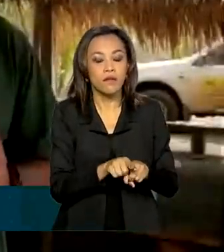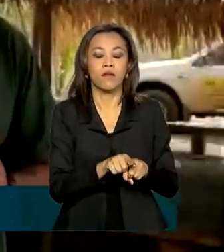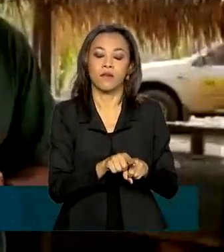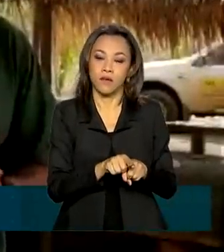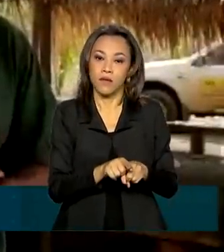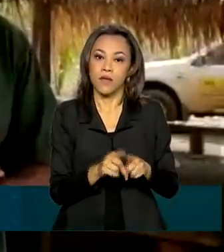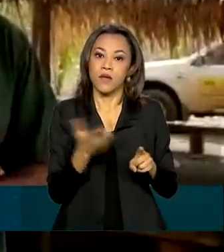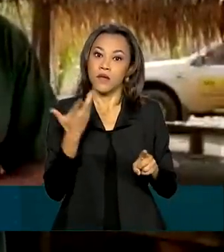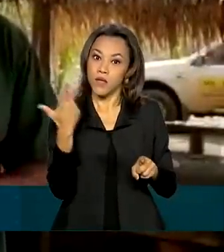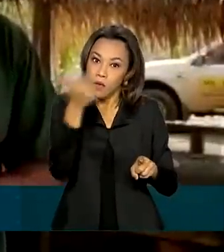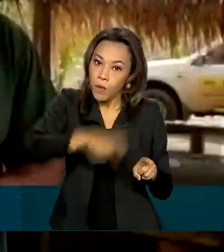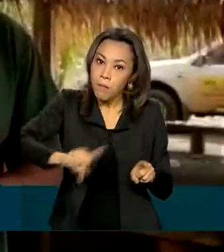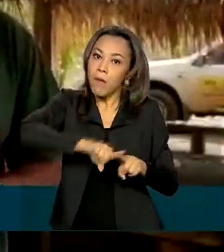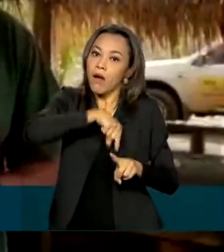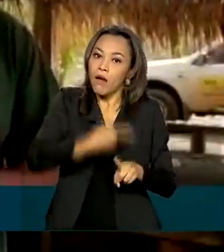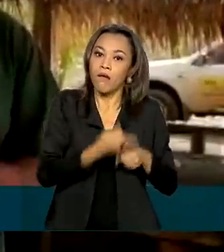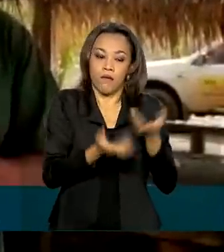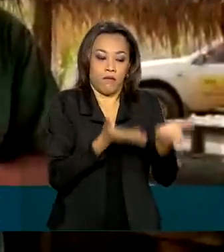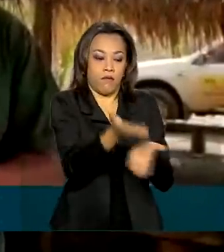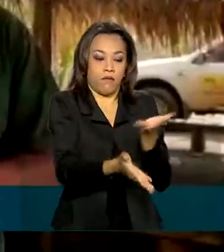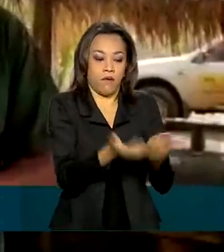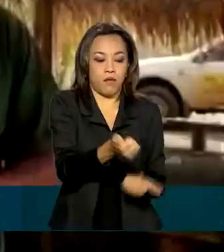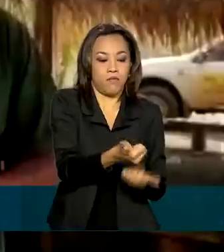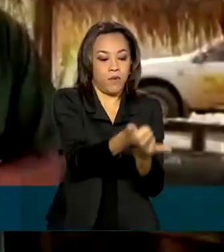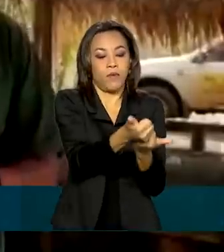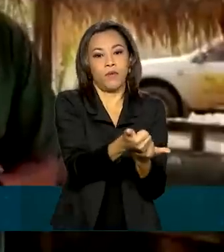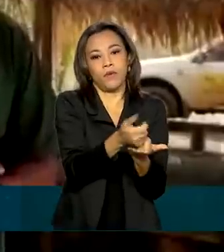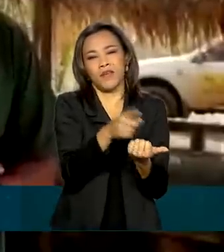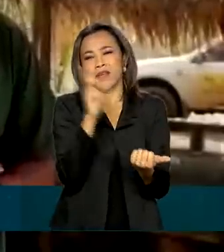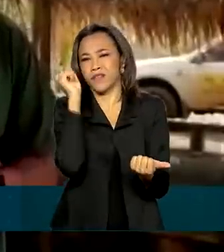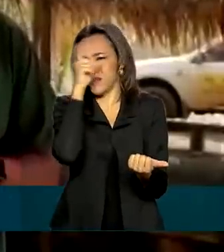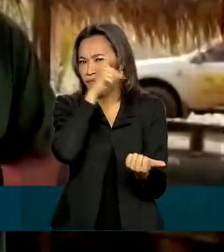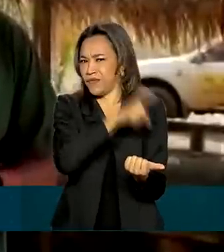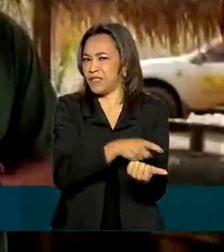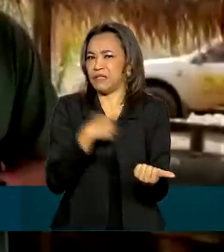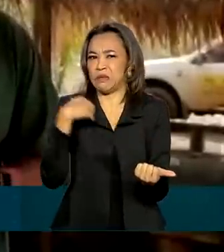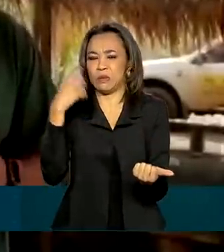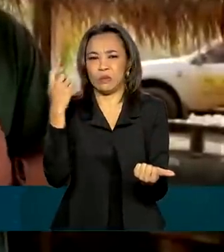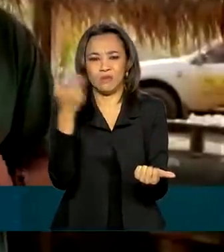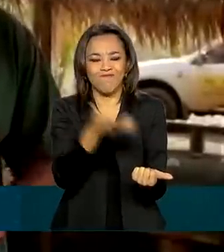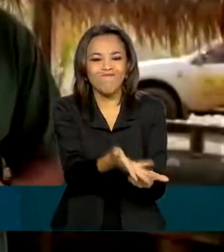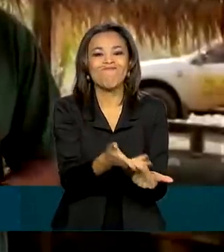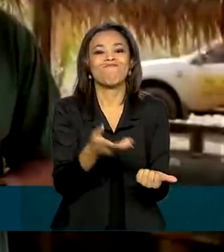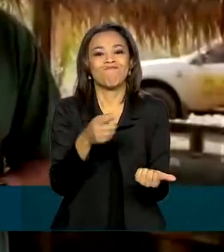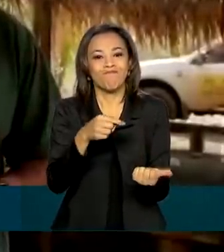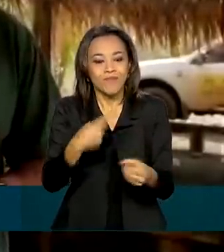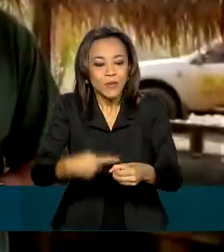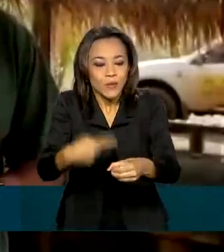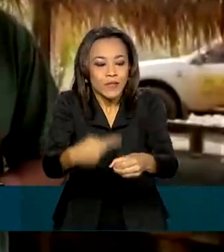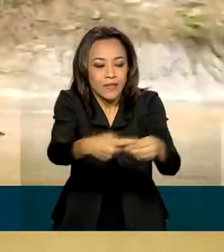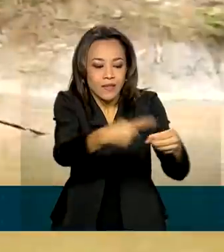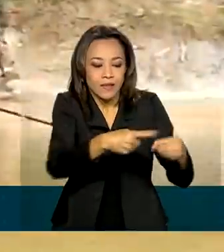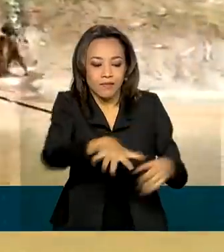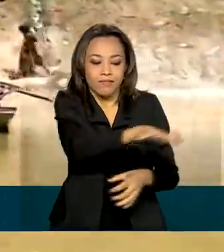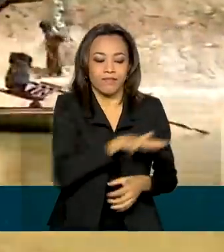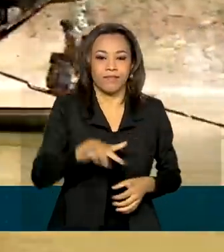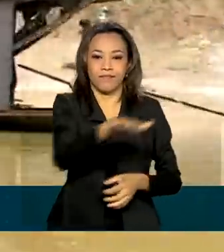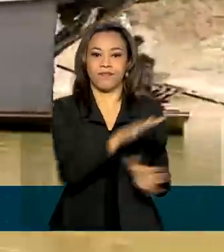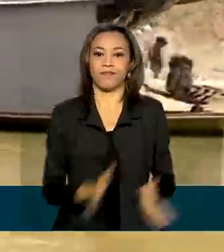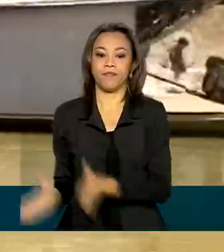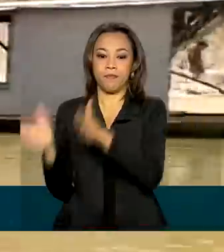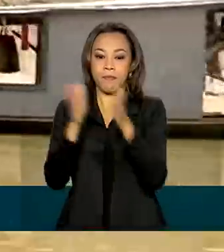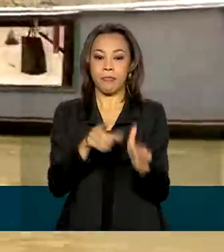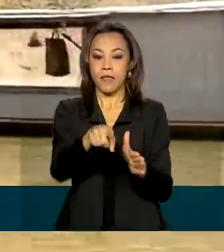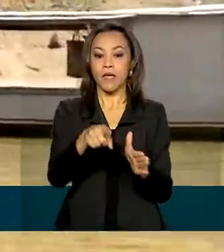bem como a assistência especializada que é tão difícil e tão carente nos municípios da nossa região. E para